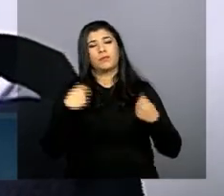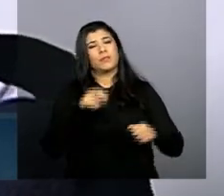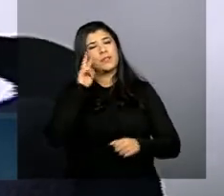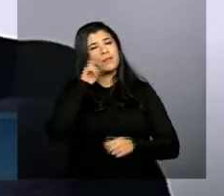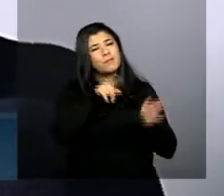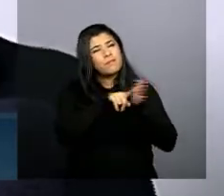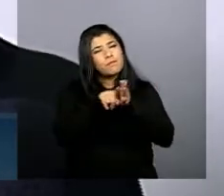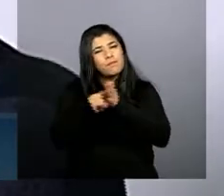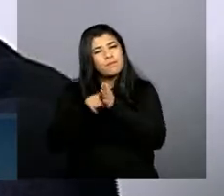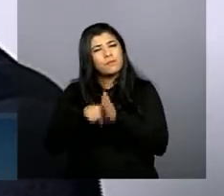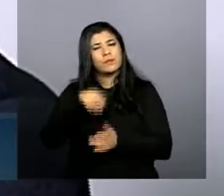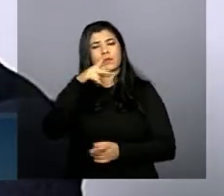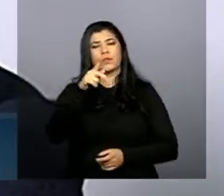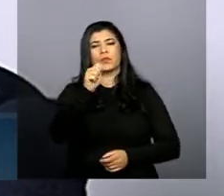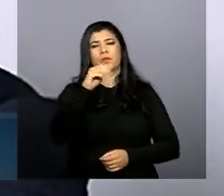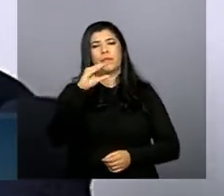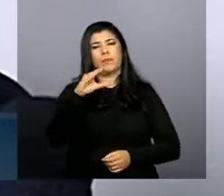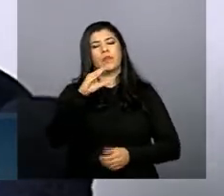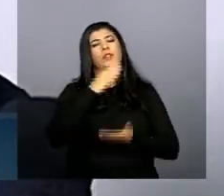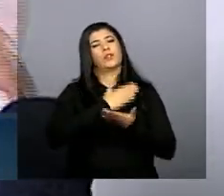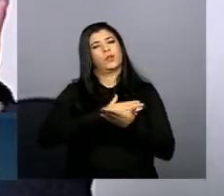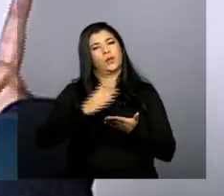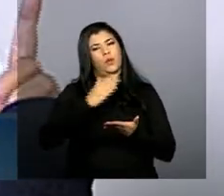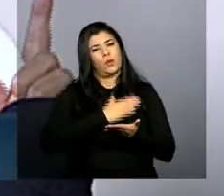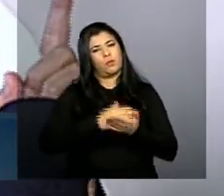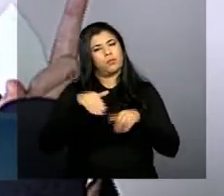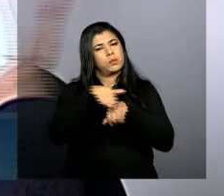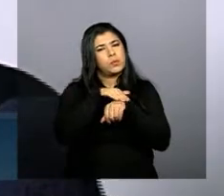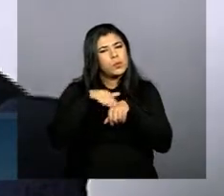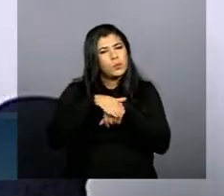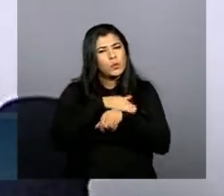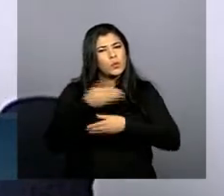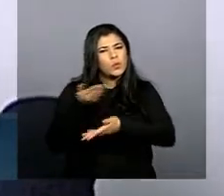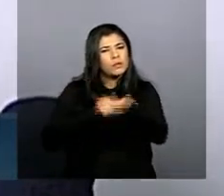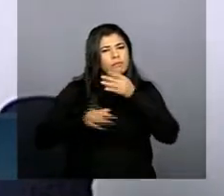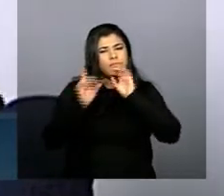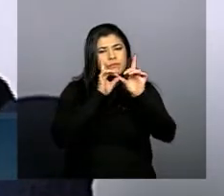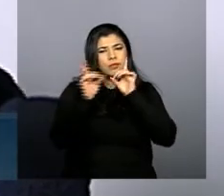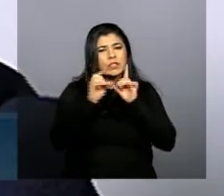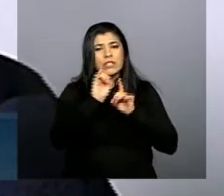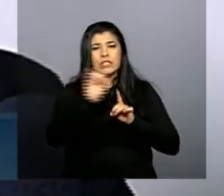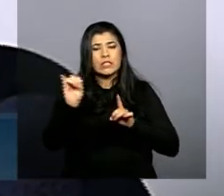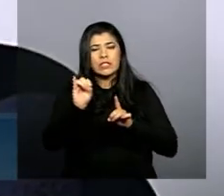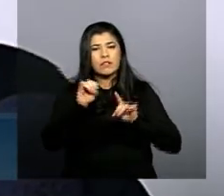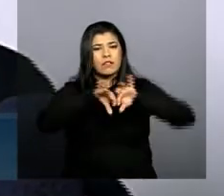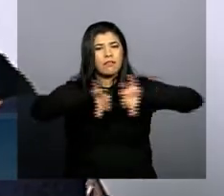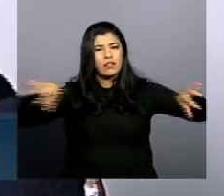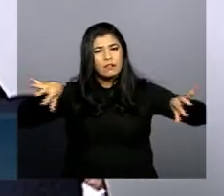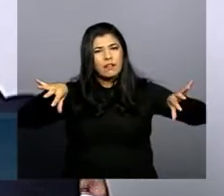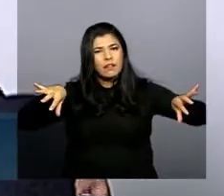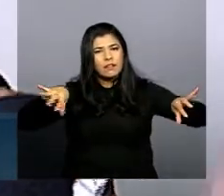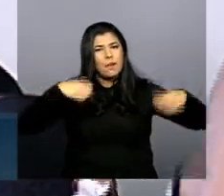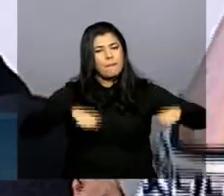esses desafios e é isso nós estamos conversando com eles e entendemos que se não juntar meio ambiente com a agricultura nós temos uma ação de